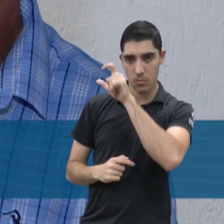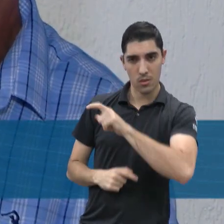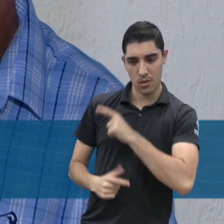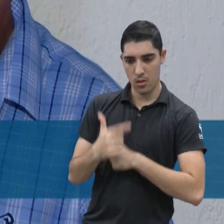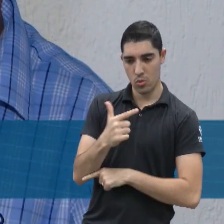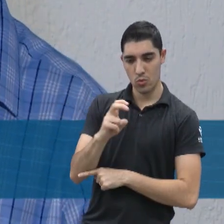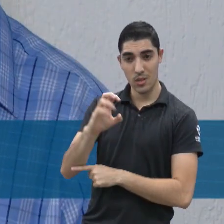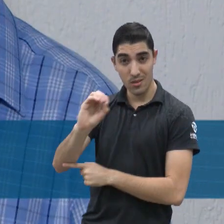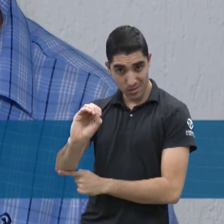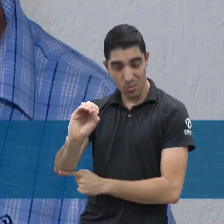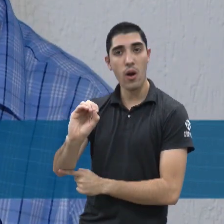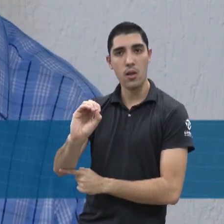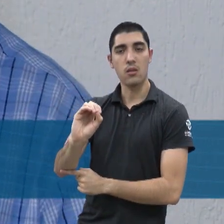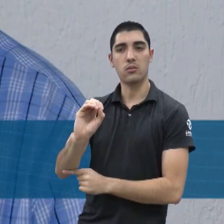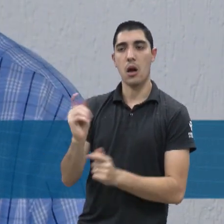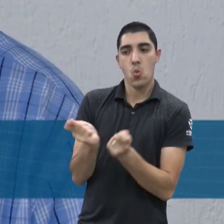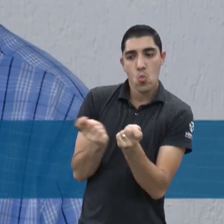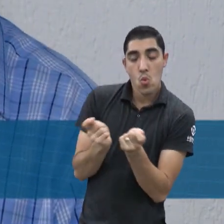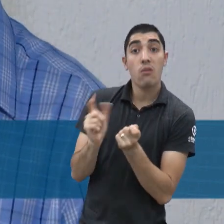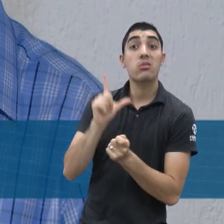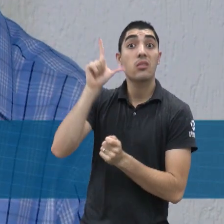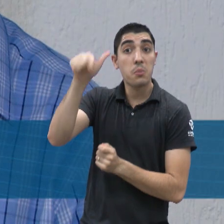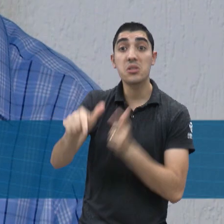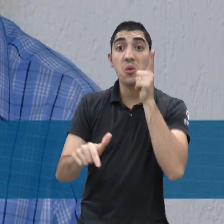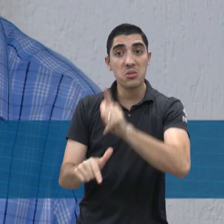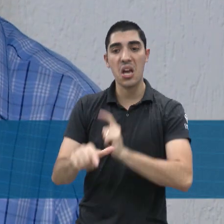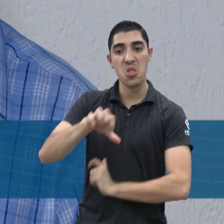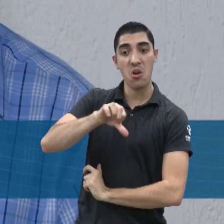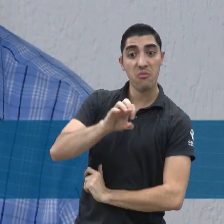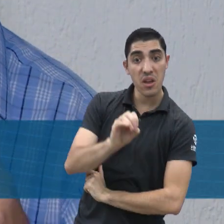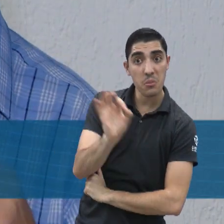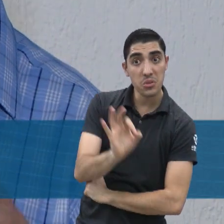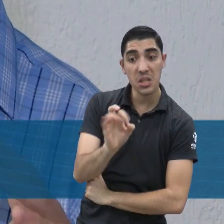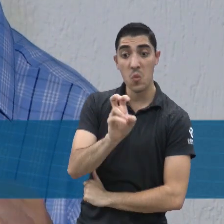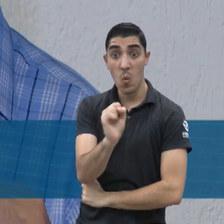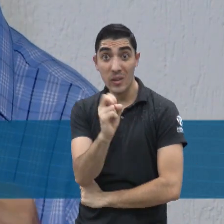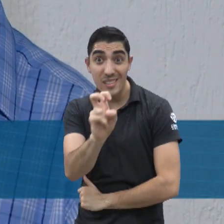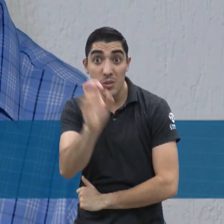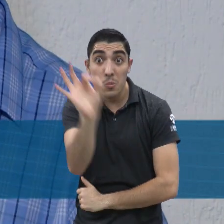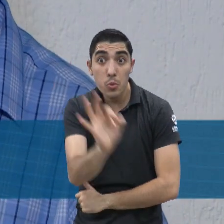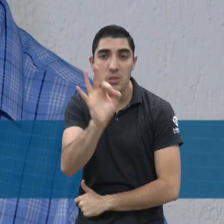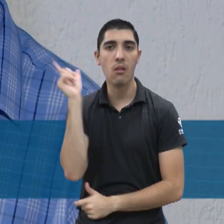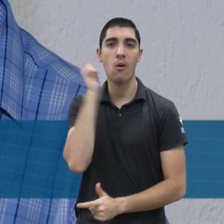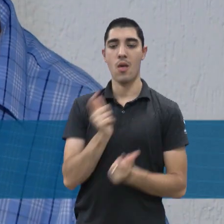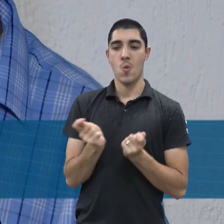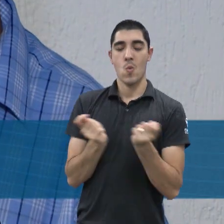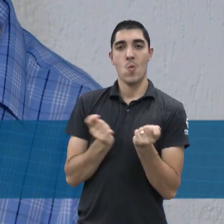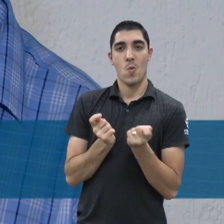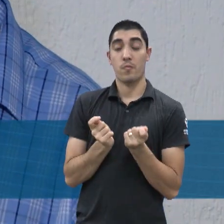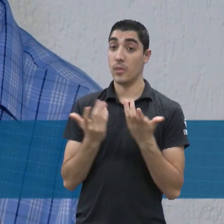vai chegar aos 95, mas ele vai estar próximo a 80, 89%. Lógico, uma coisa que vale sempre ofrecer é,